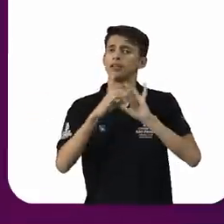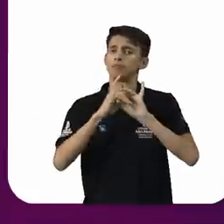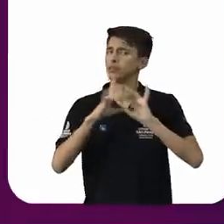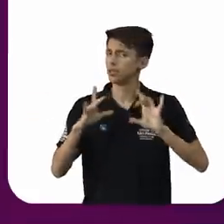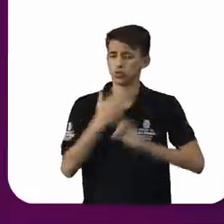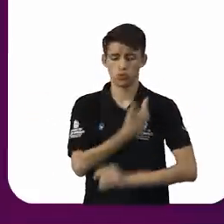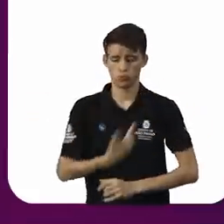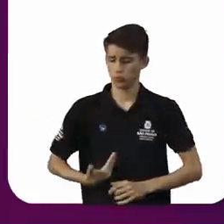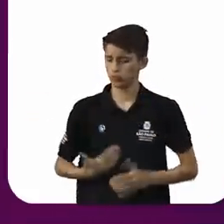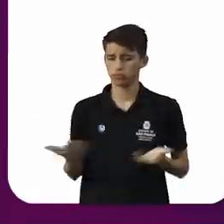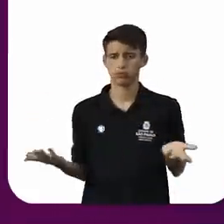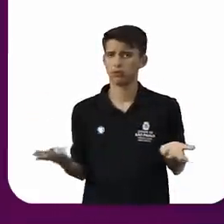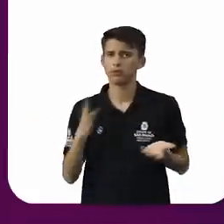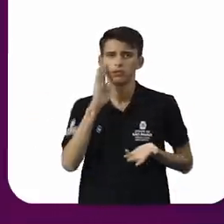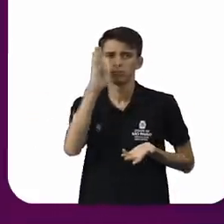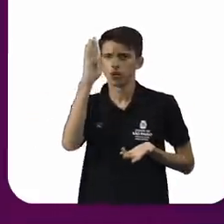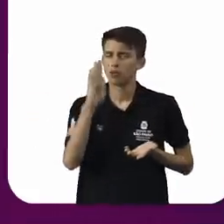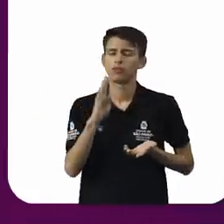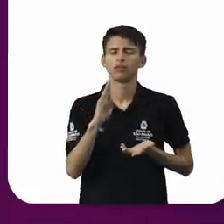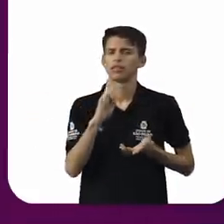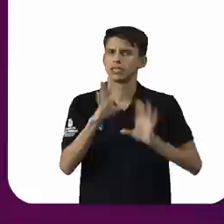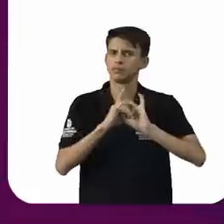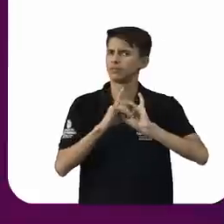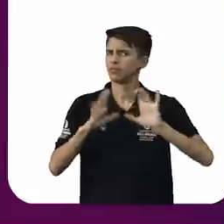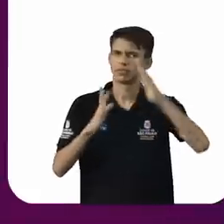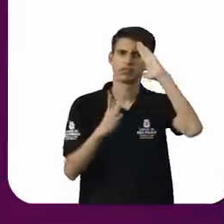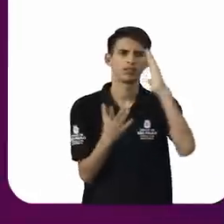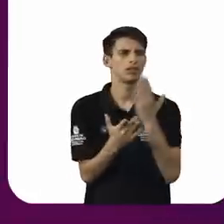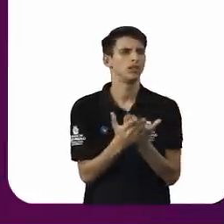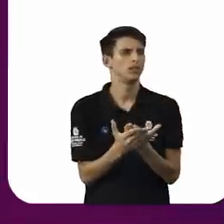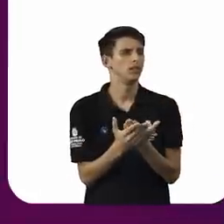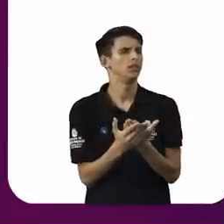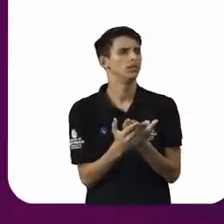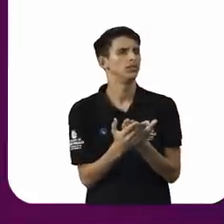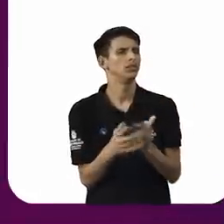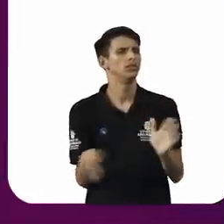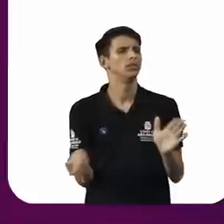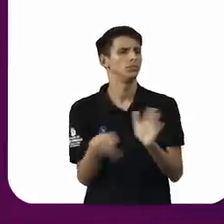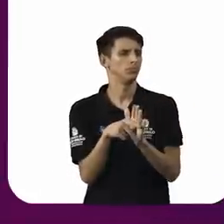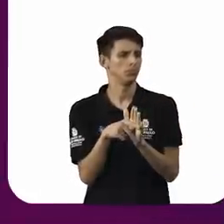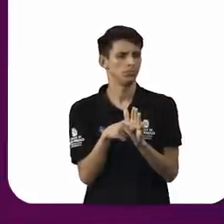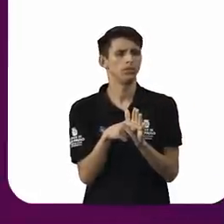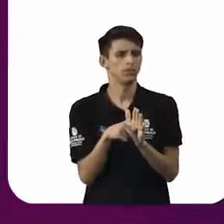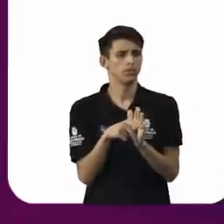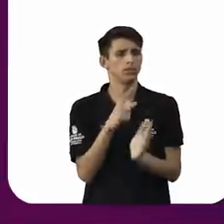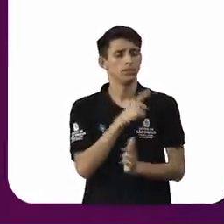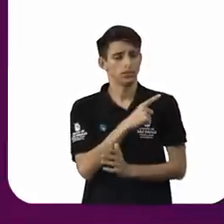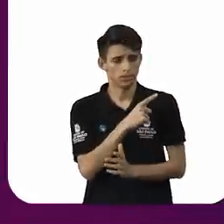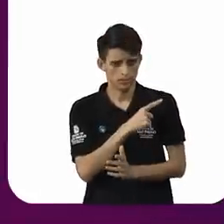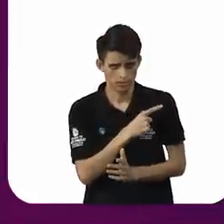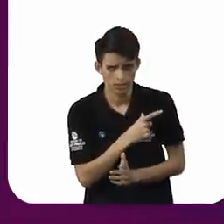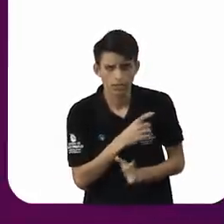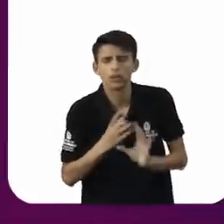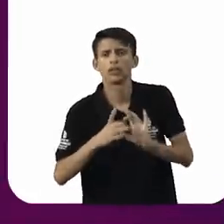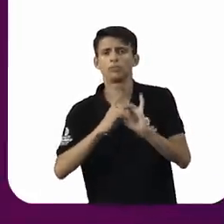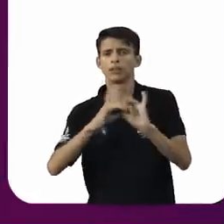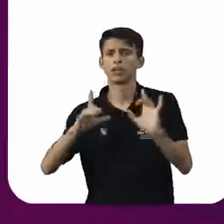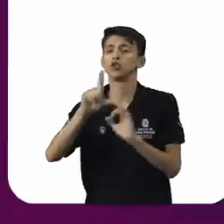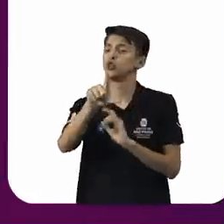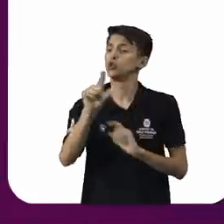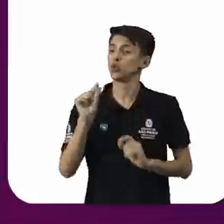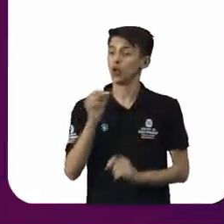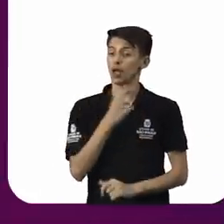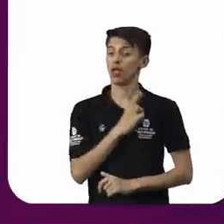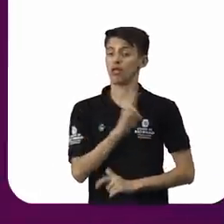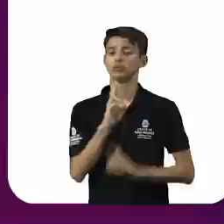fundamental, que é a liberdade de crença, conforme o Abaciria dizia. O termo liberdade de crença,